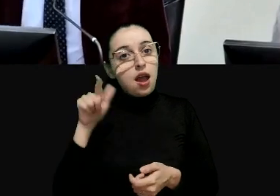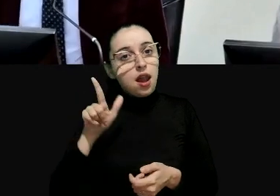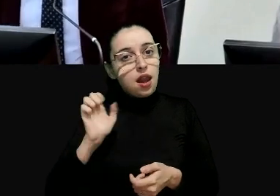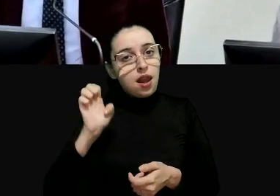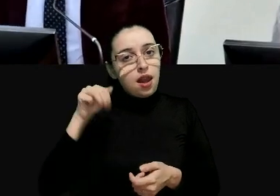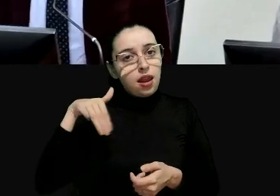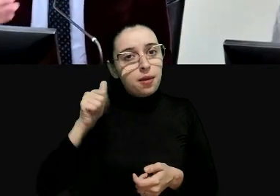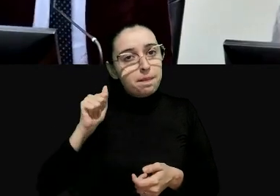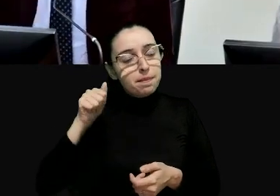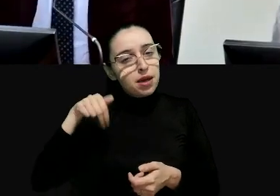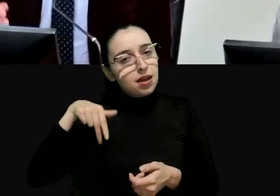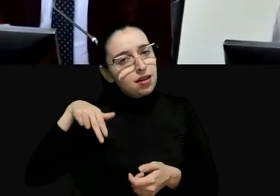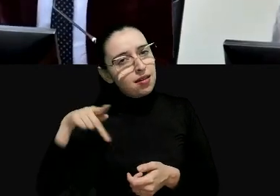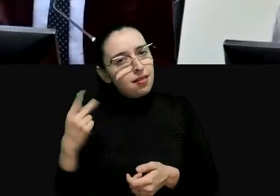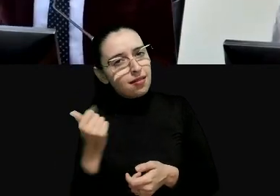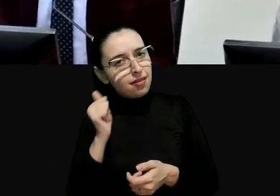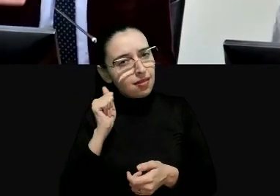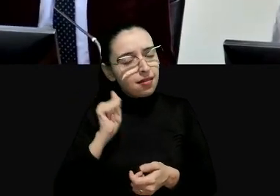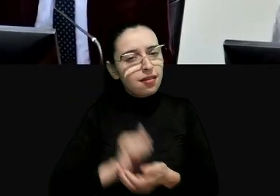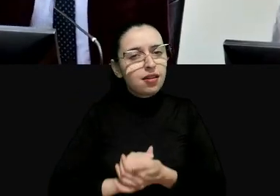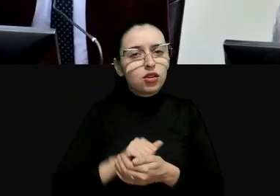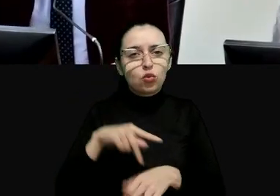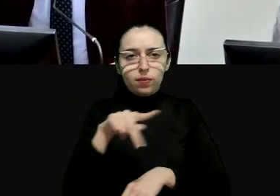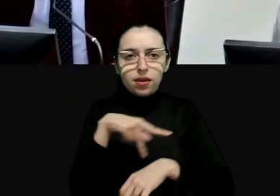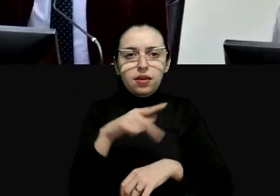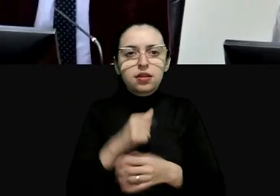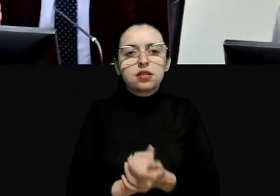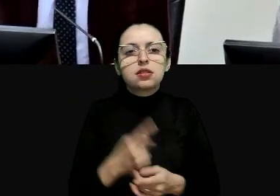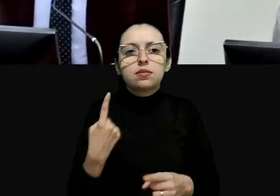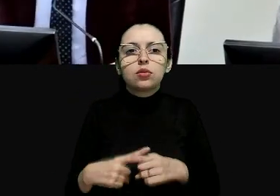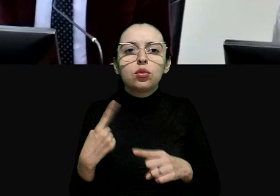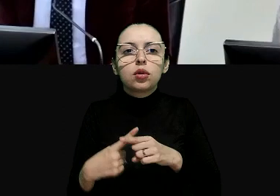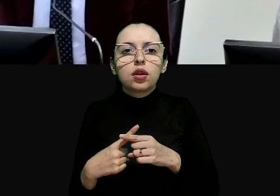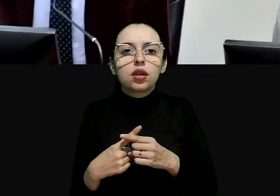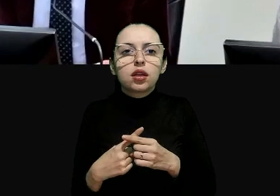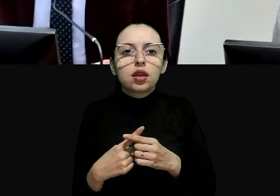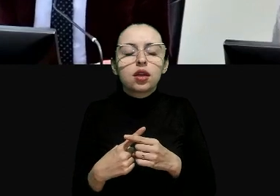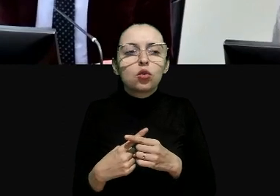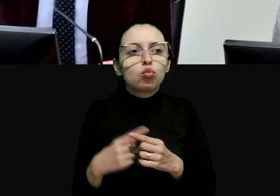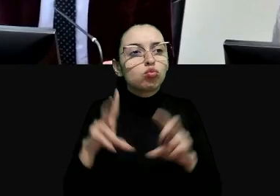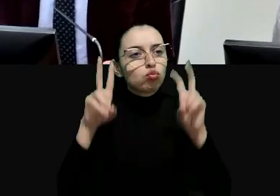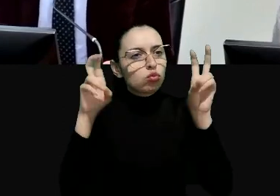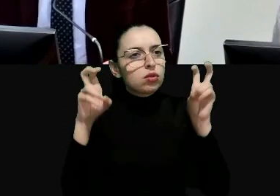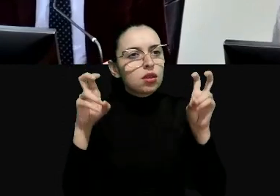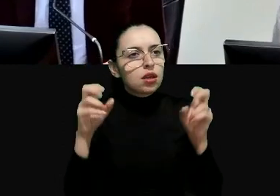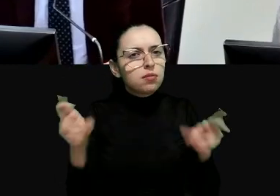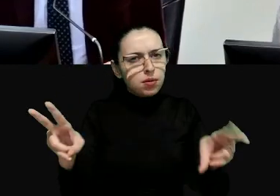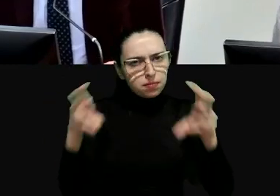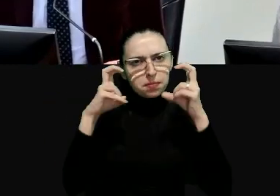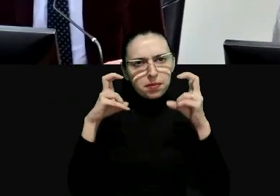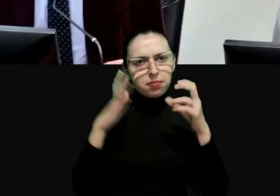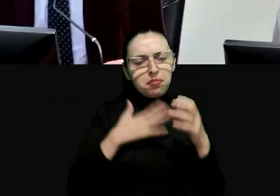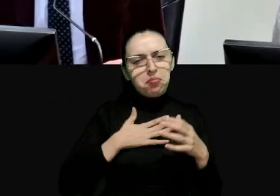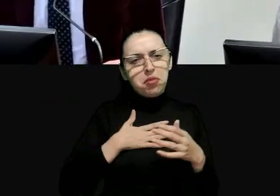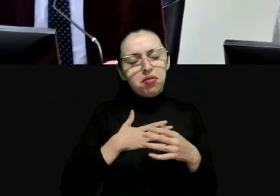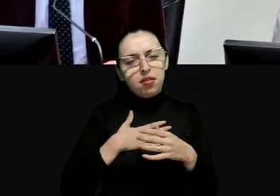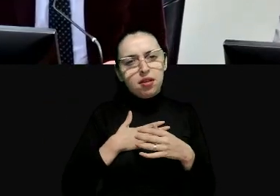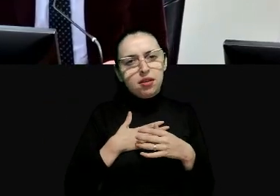União Europeia então essa é a luz em que por que esses fenômenos me interessam